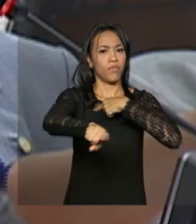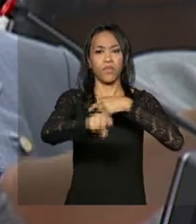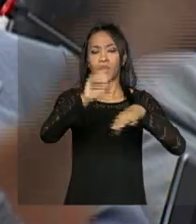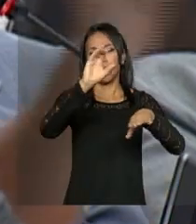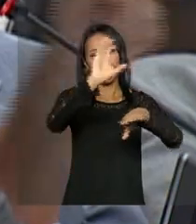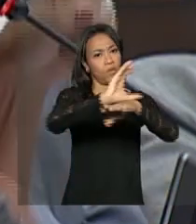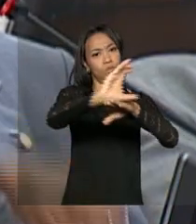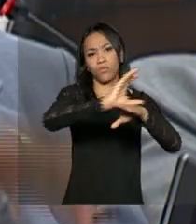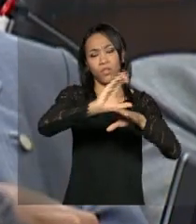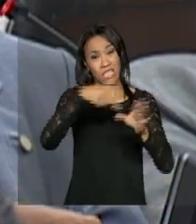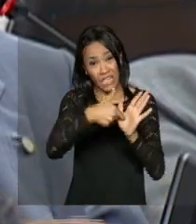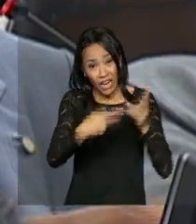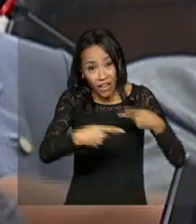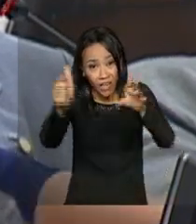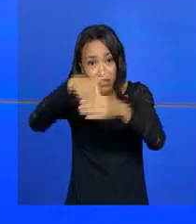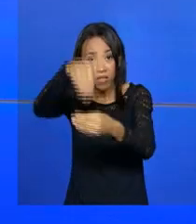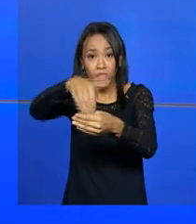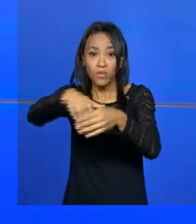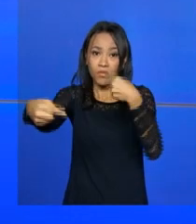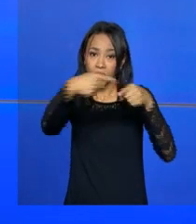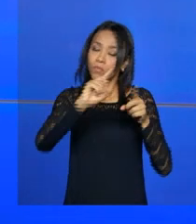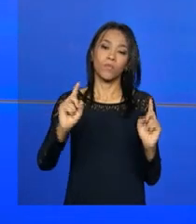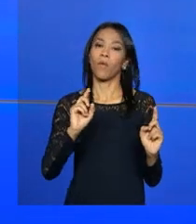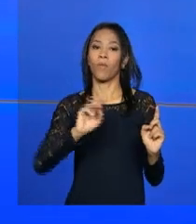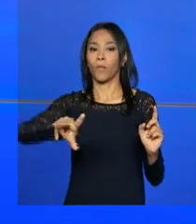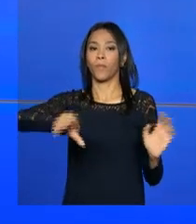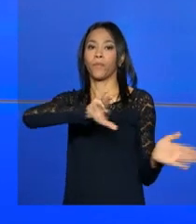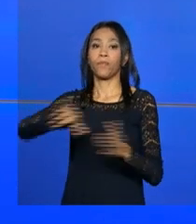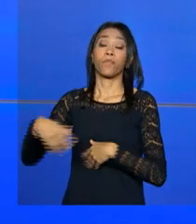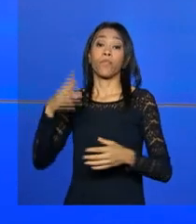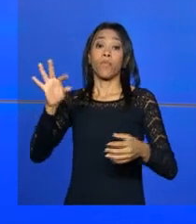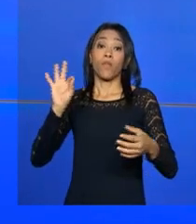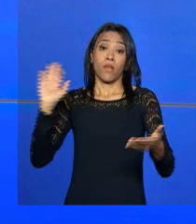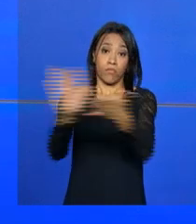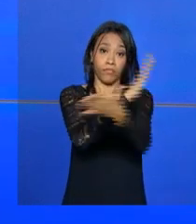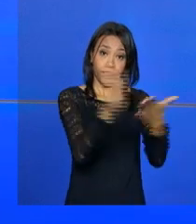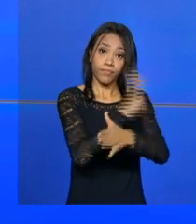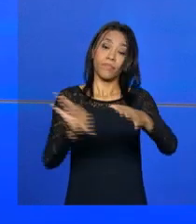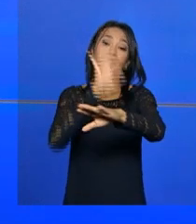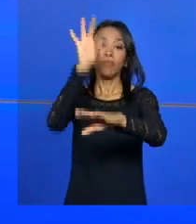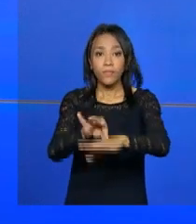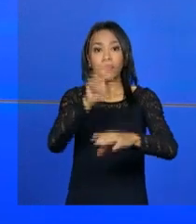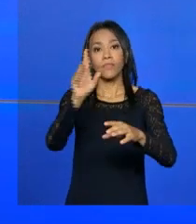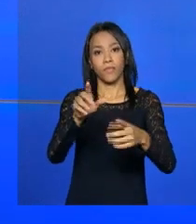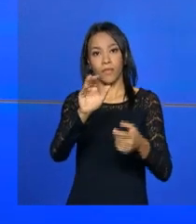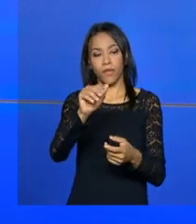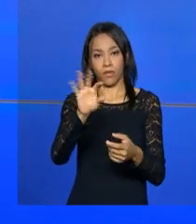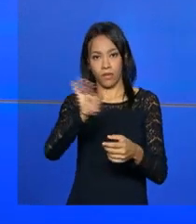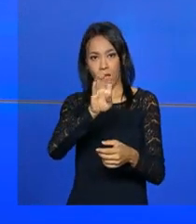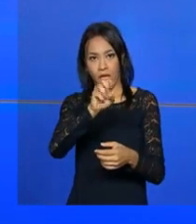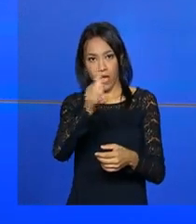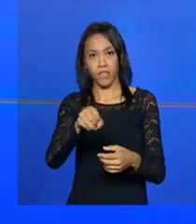pode ir a debate e a voto desta forma como está. O combate ao mosquito Aedes aegypti continua. Dirigentes do Ministério da